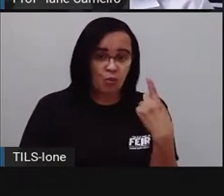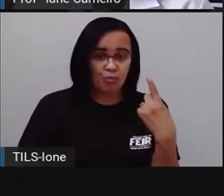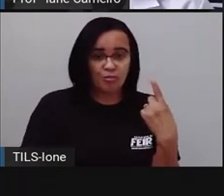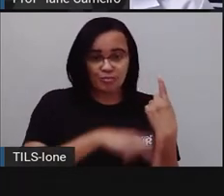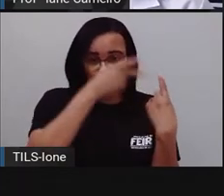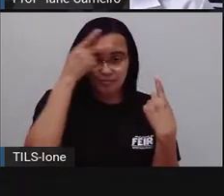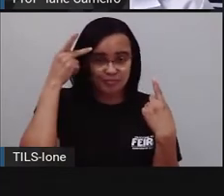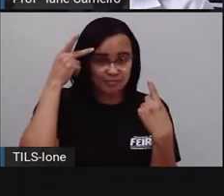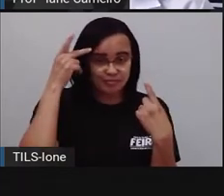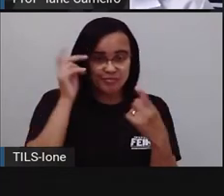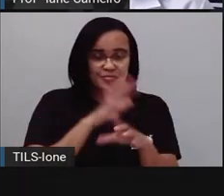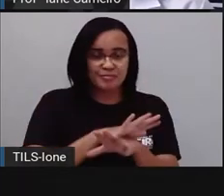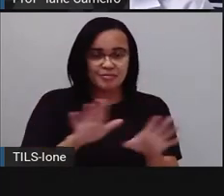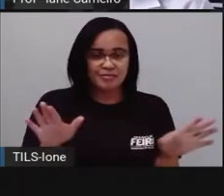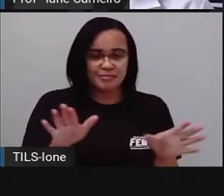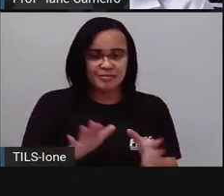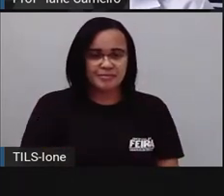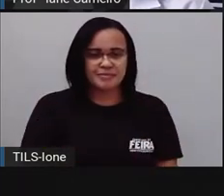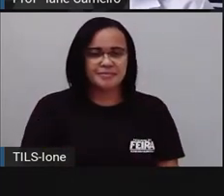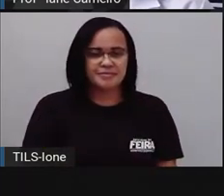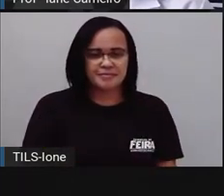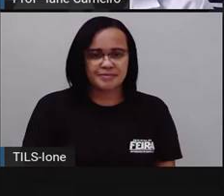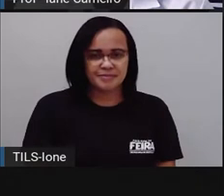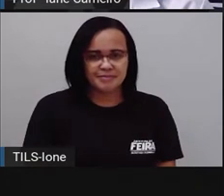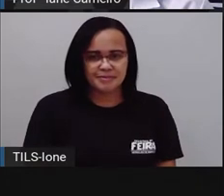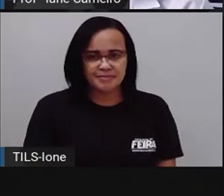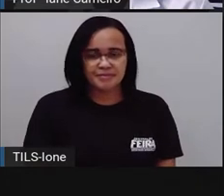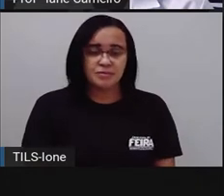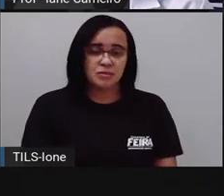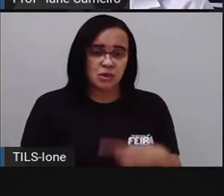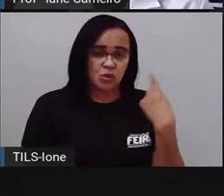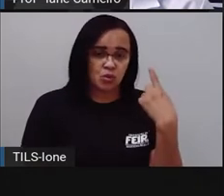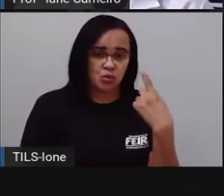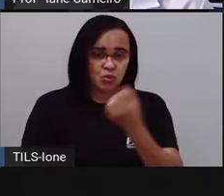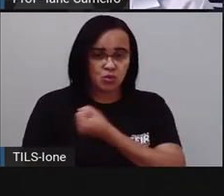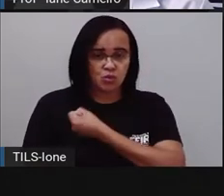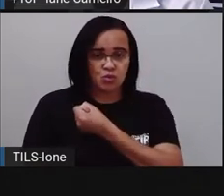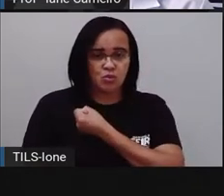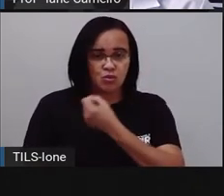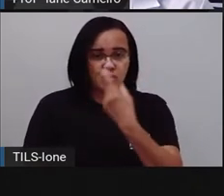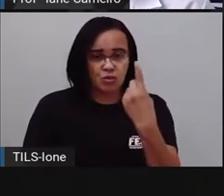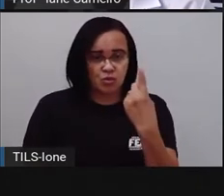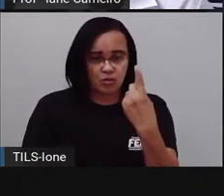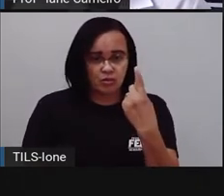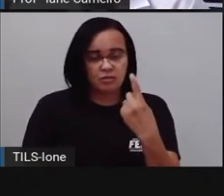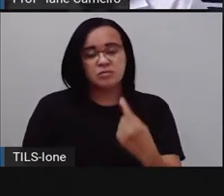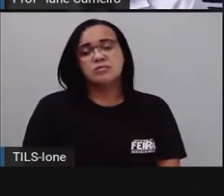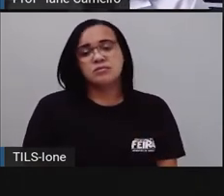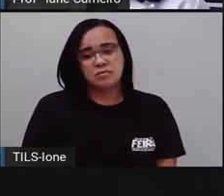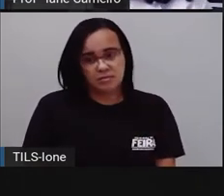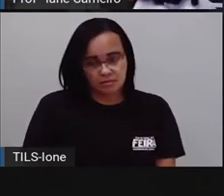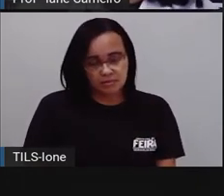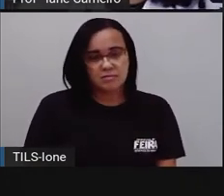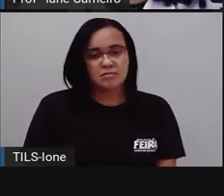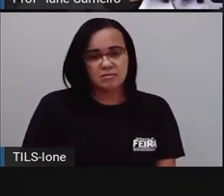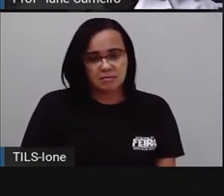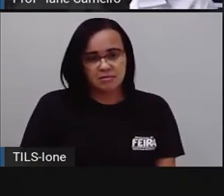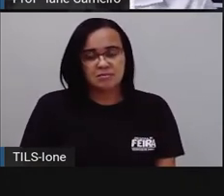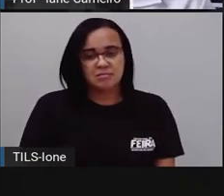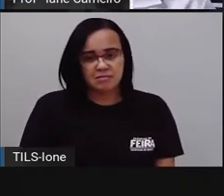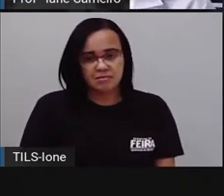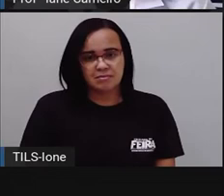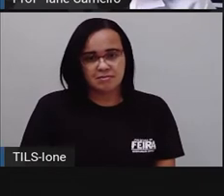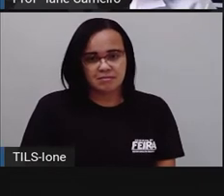Né? Então, a gente vai chegar aqui e vai escrever aqui, ó. Uma pessoa gosta de cor de rosa.